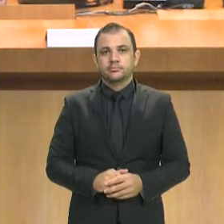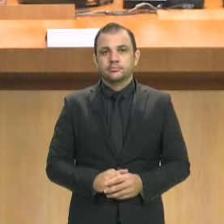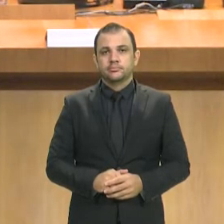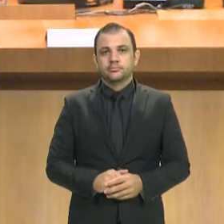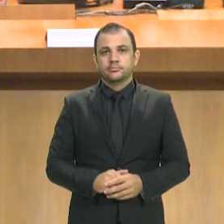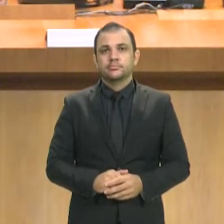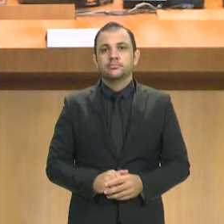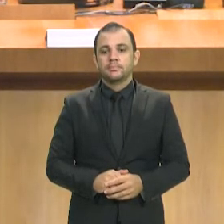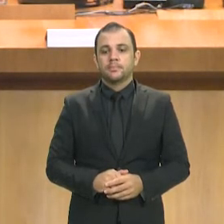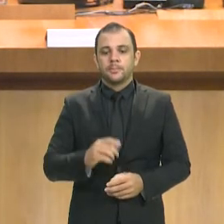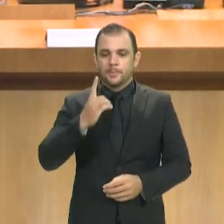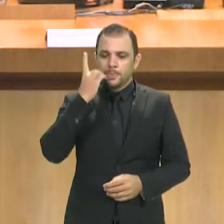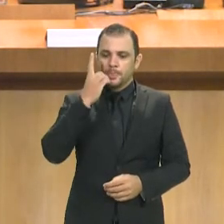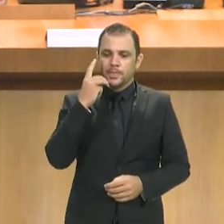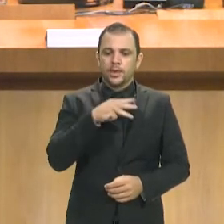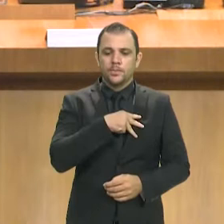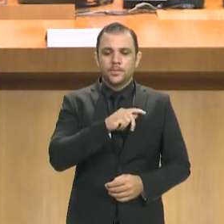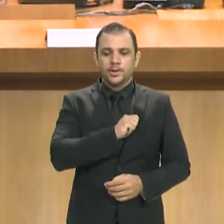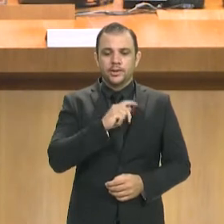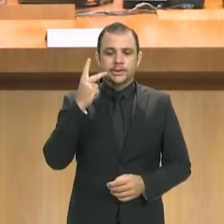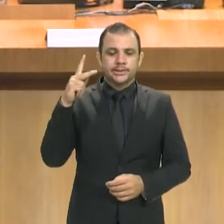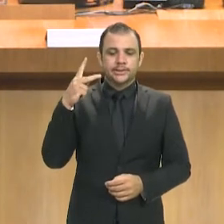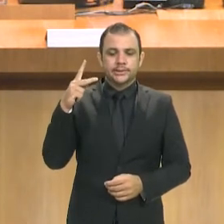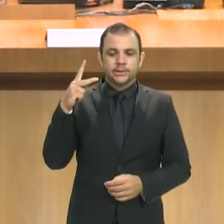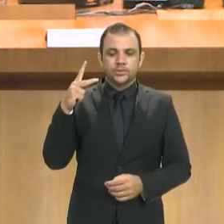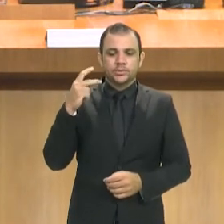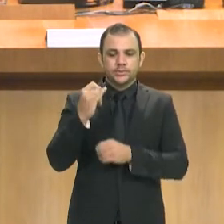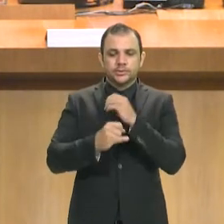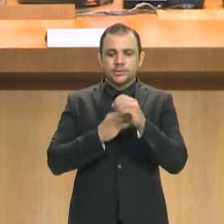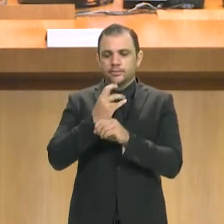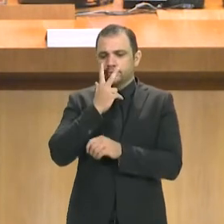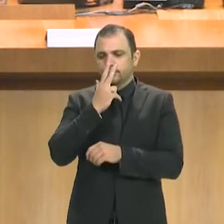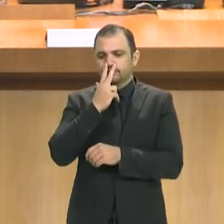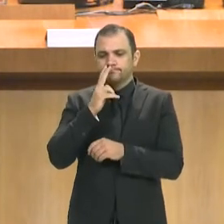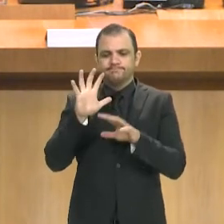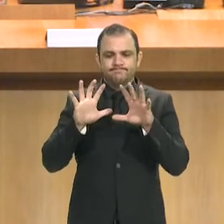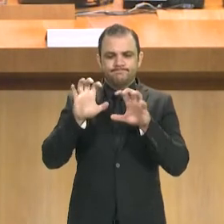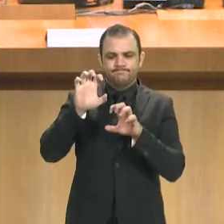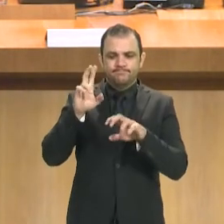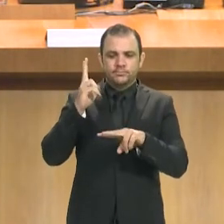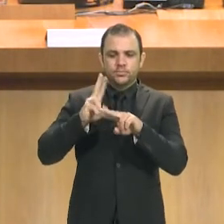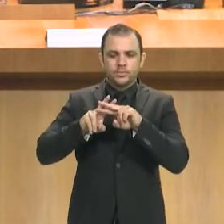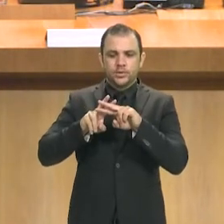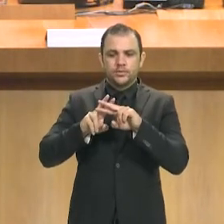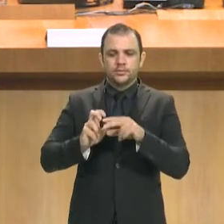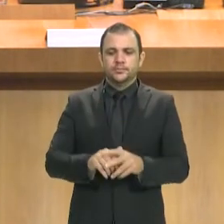Deputado Marco Aurelio, sua internet está travando aqui o sistema.